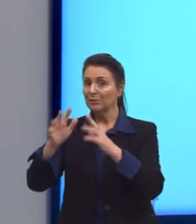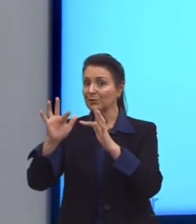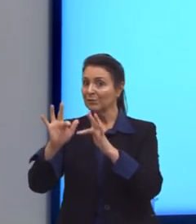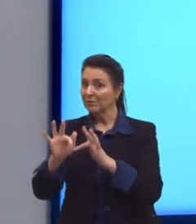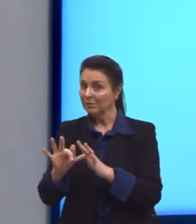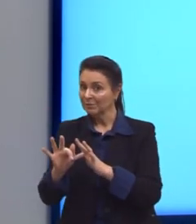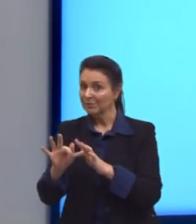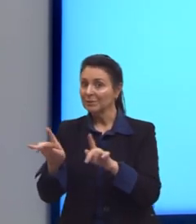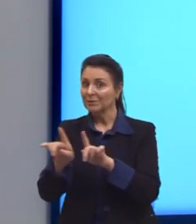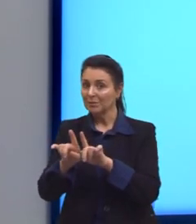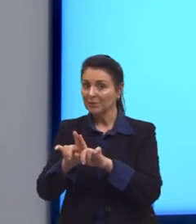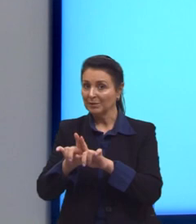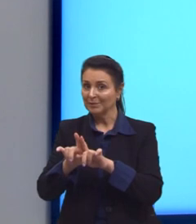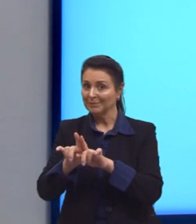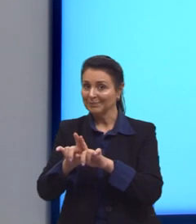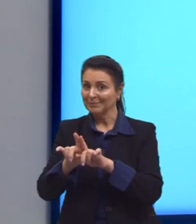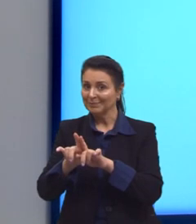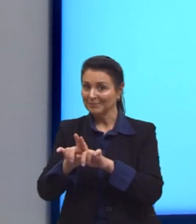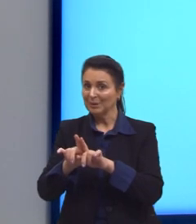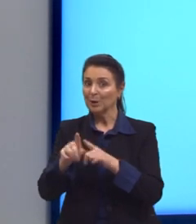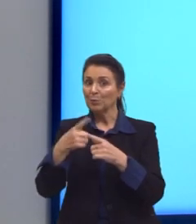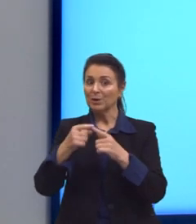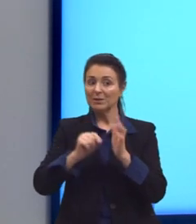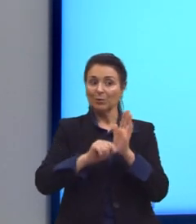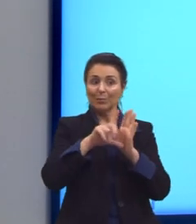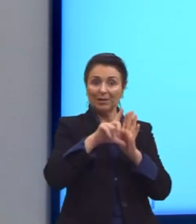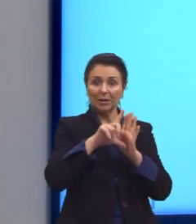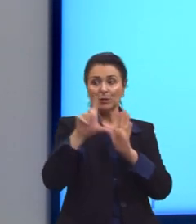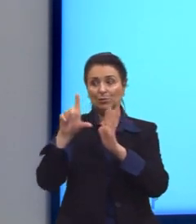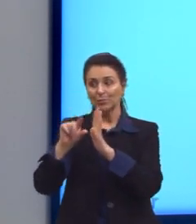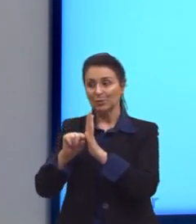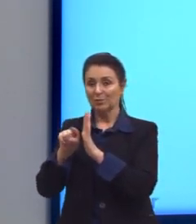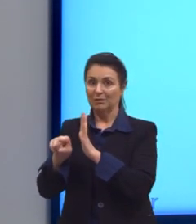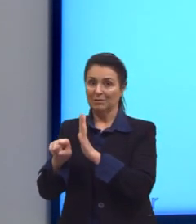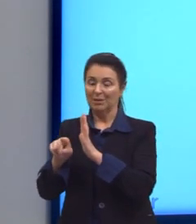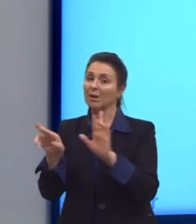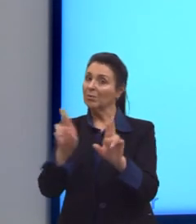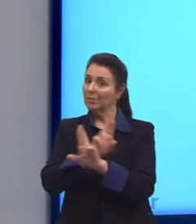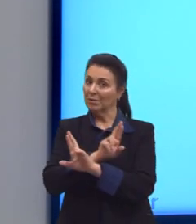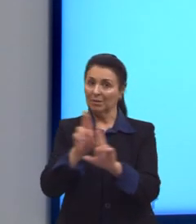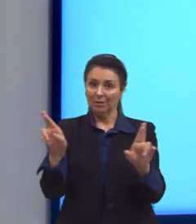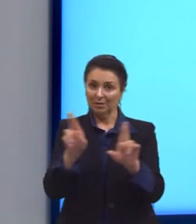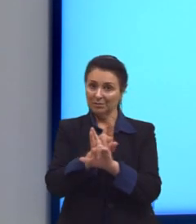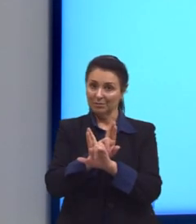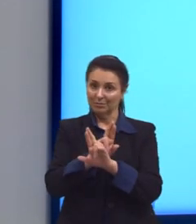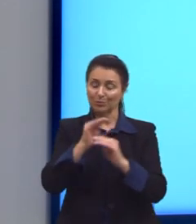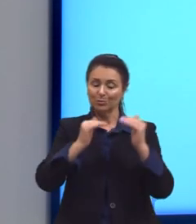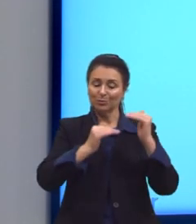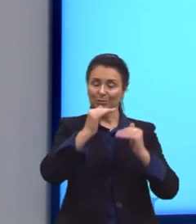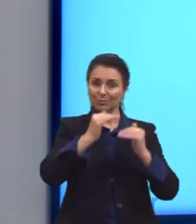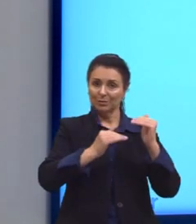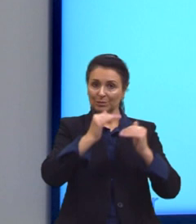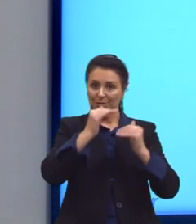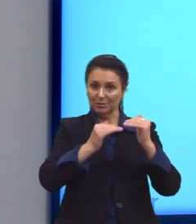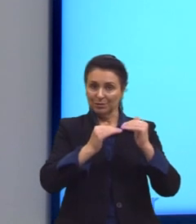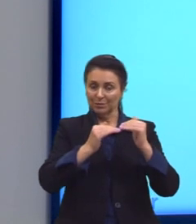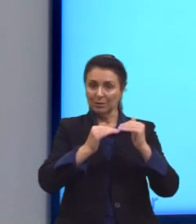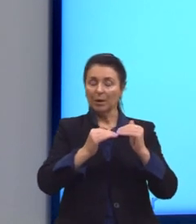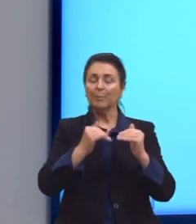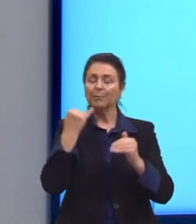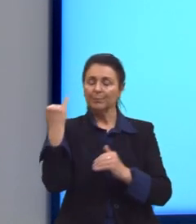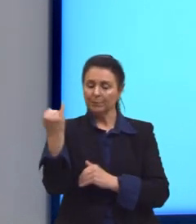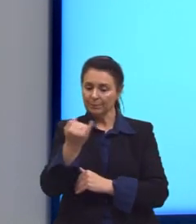inicial, eu diminuo a minha concentração final. É uma relação, tá? De proporções. Então, é bem